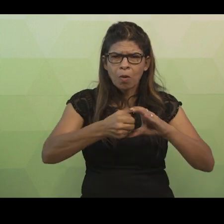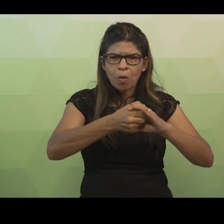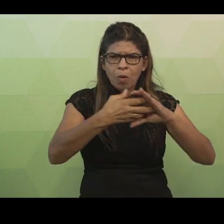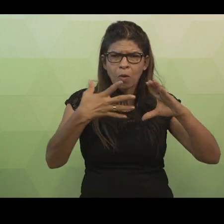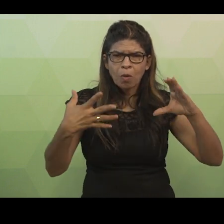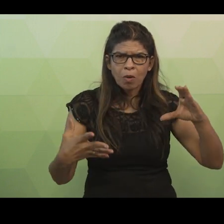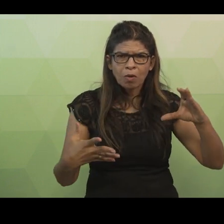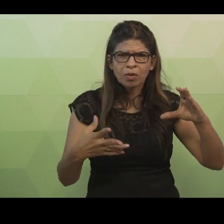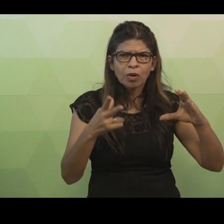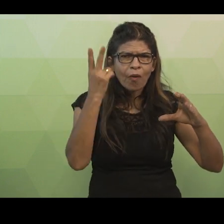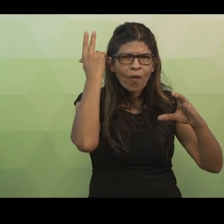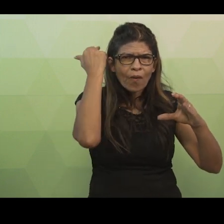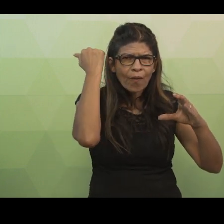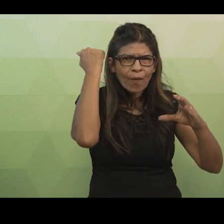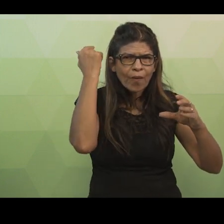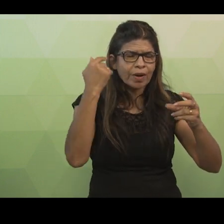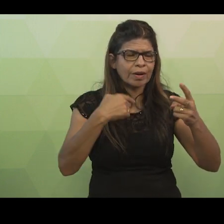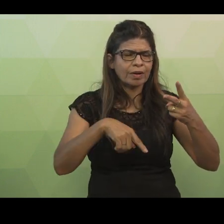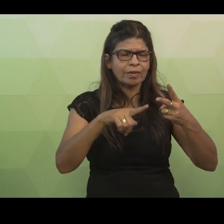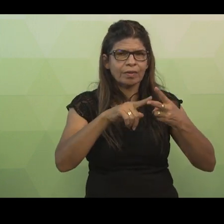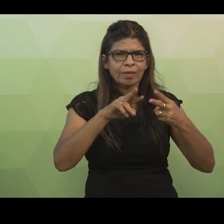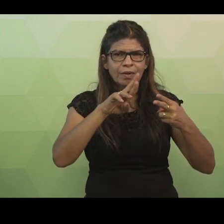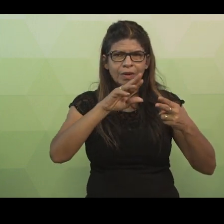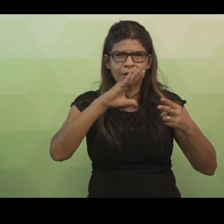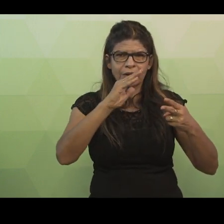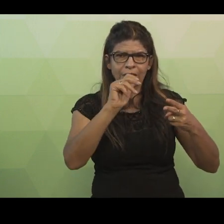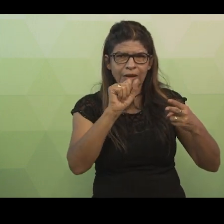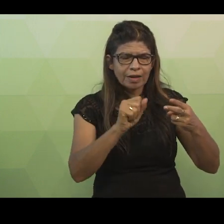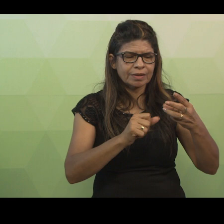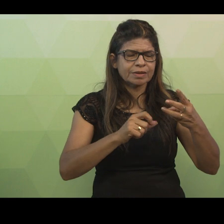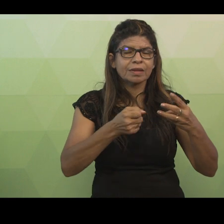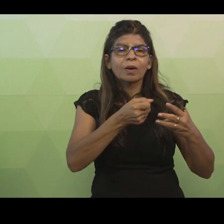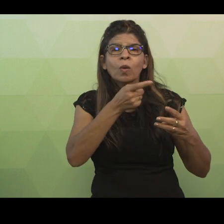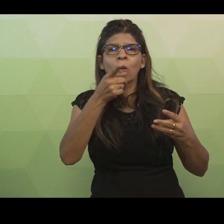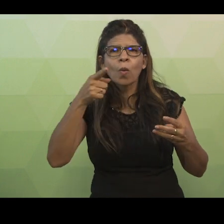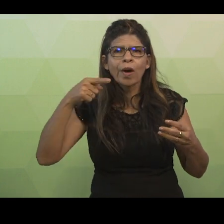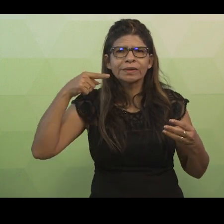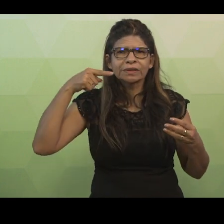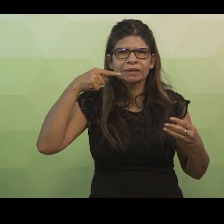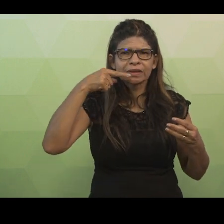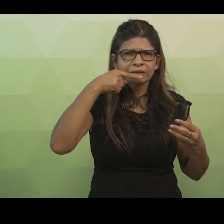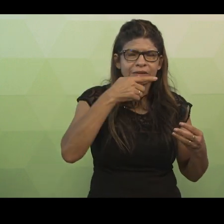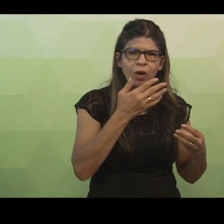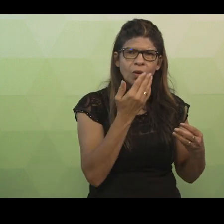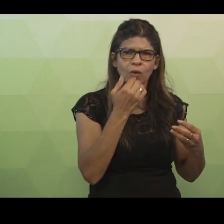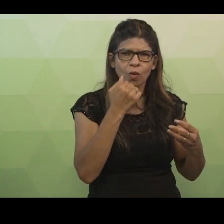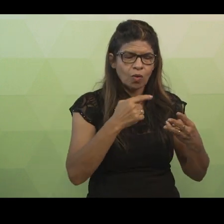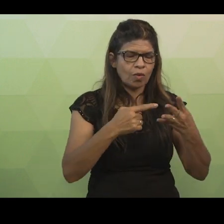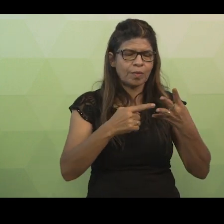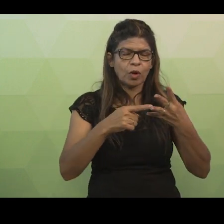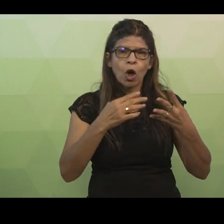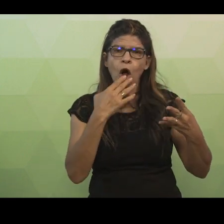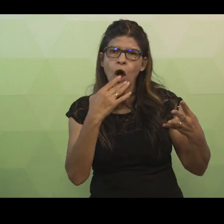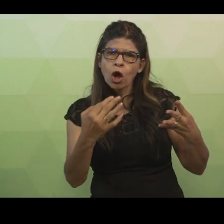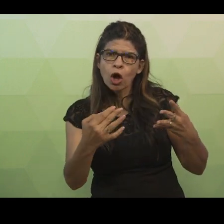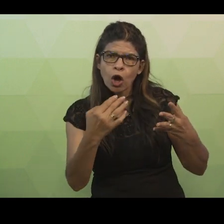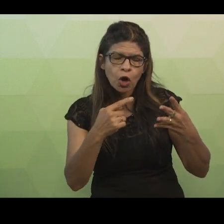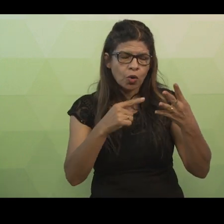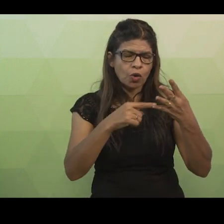Raça, a quantidade de cenouras que o coelho se alimenta por dia, cor, nascimento e peso.